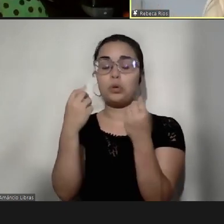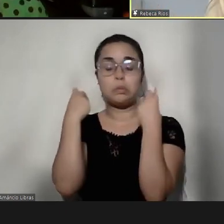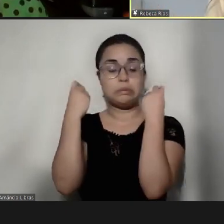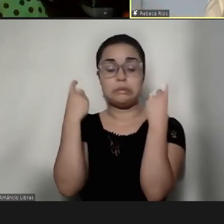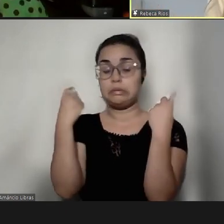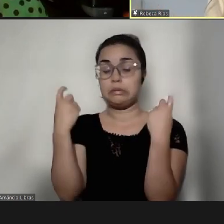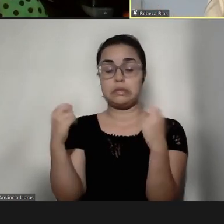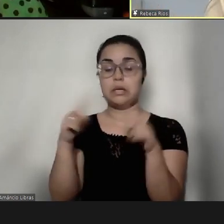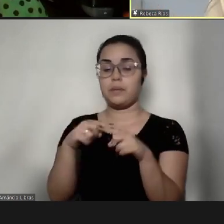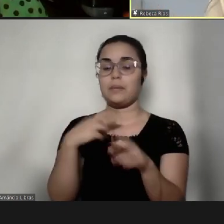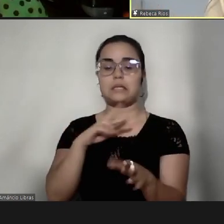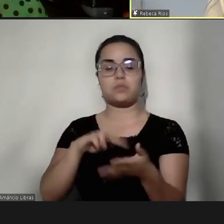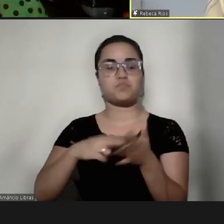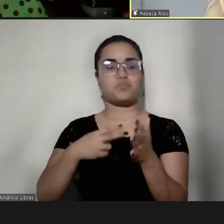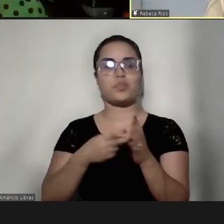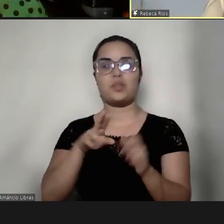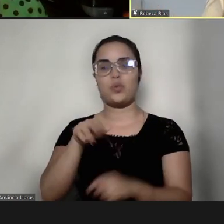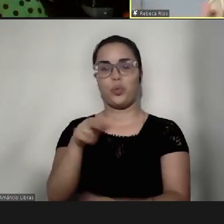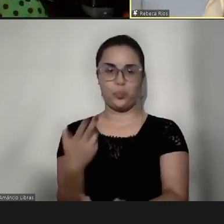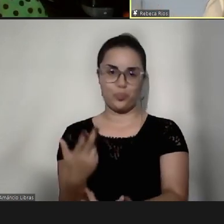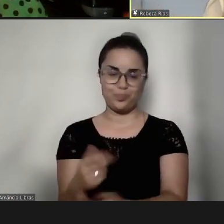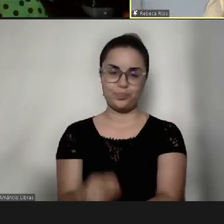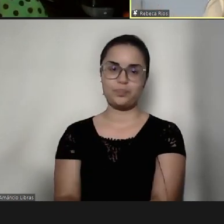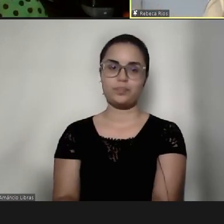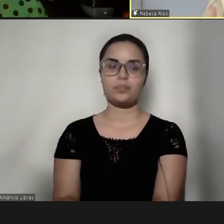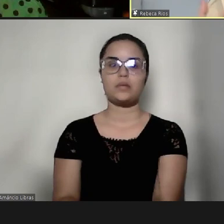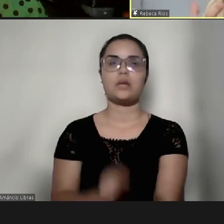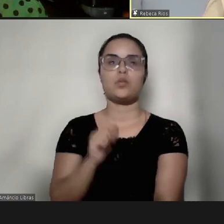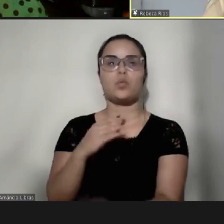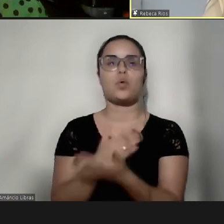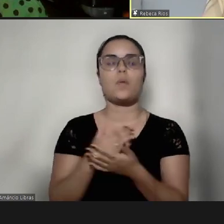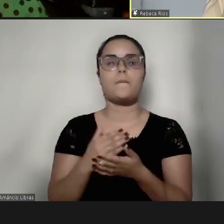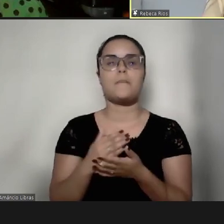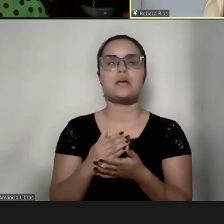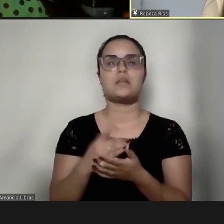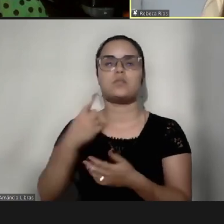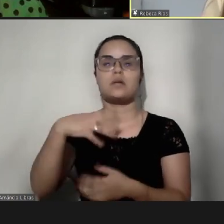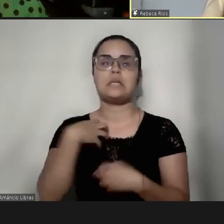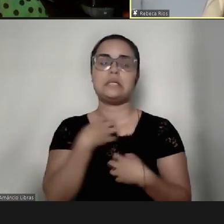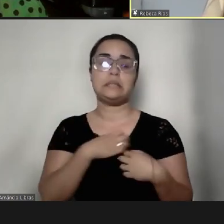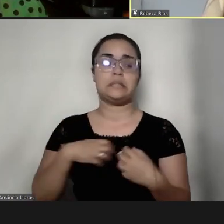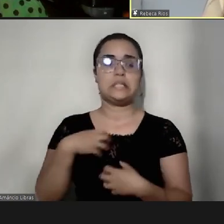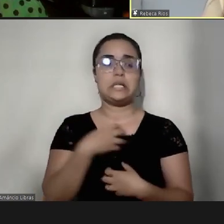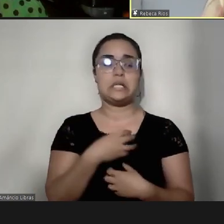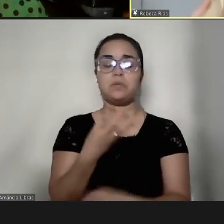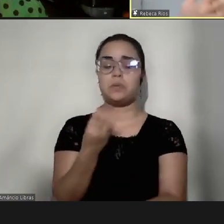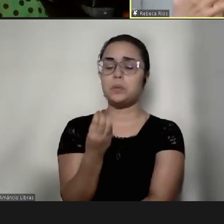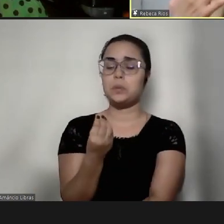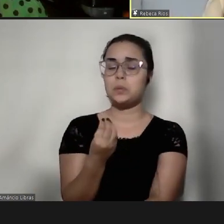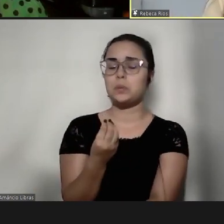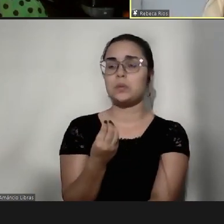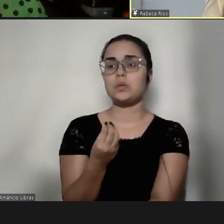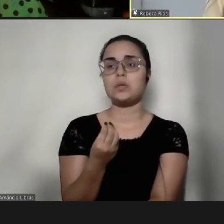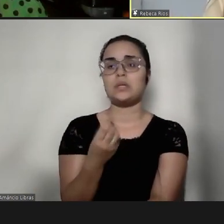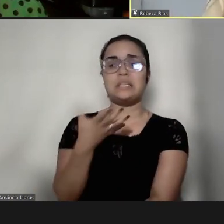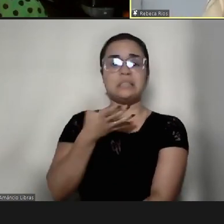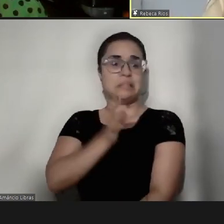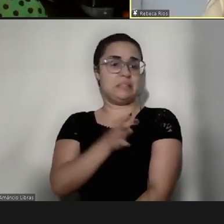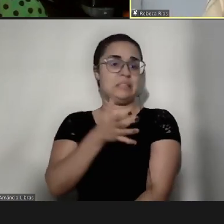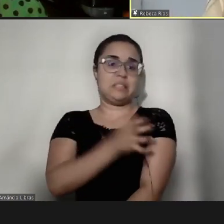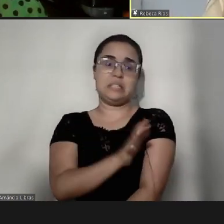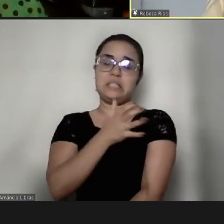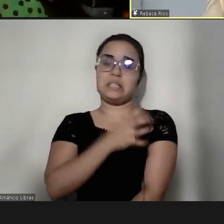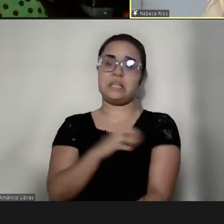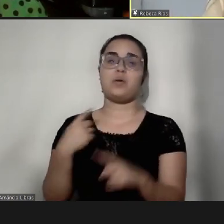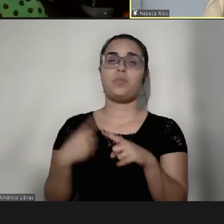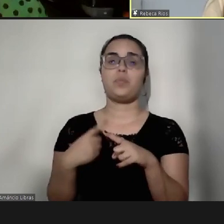aquilo não tinha significado nenhum para ele, e no começo o João sofreu muito, o João resistiu muito, porque a